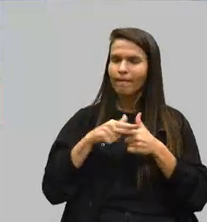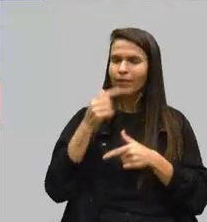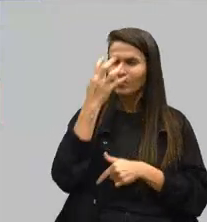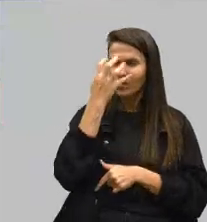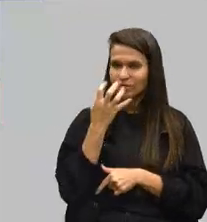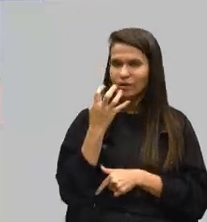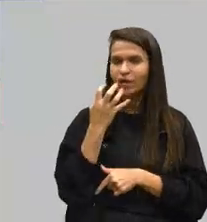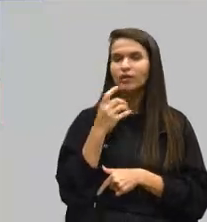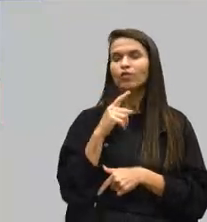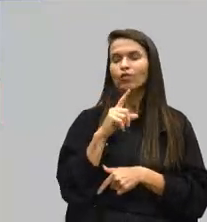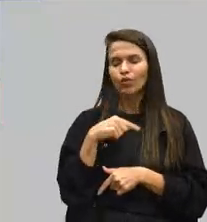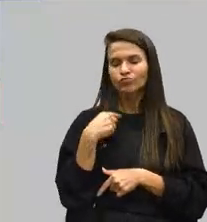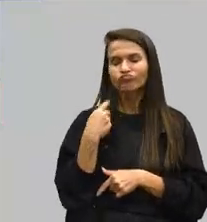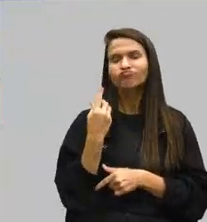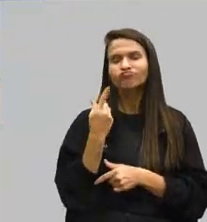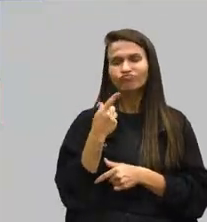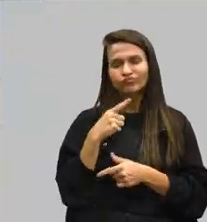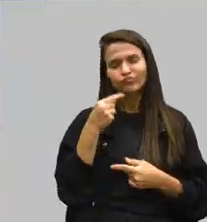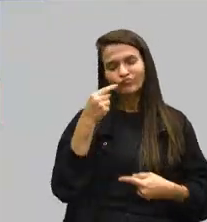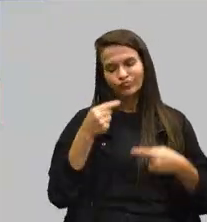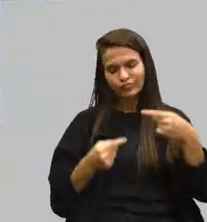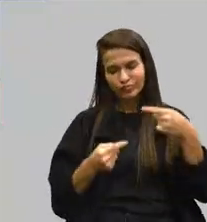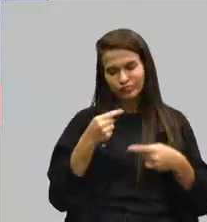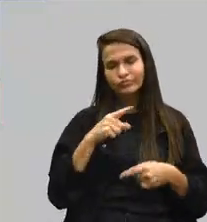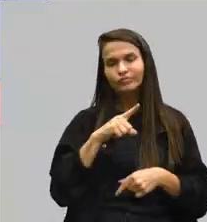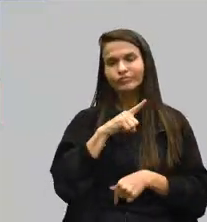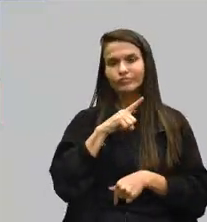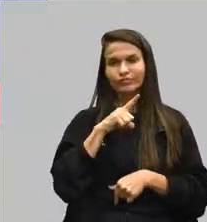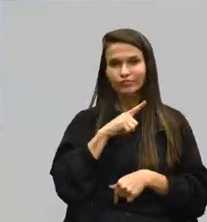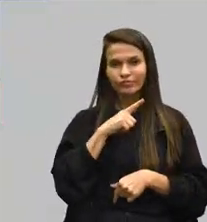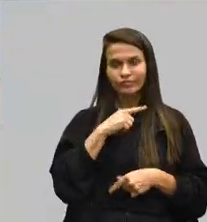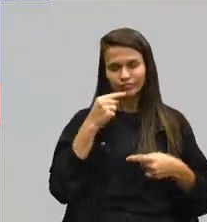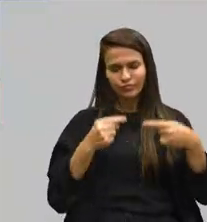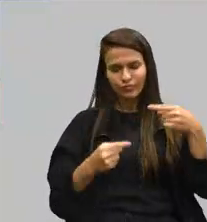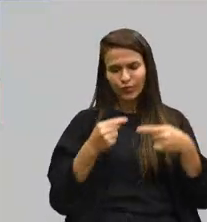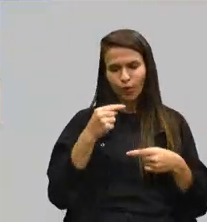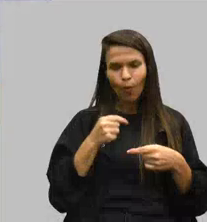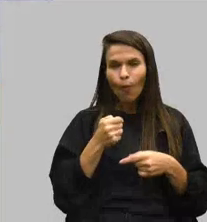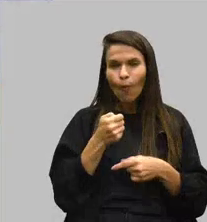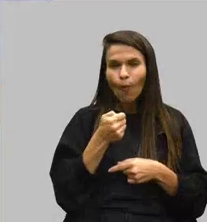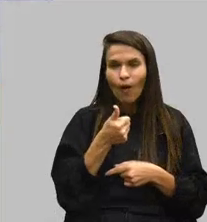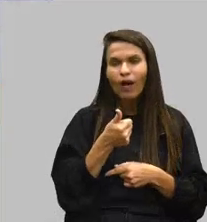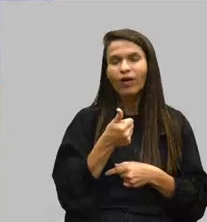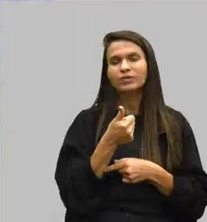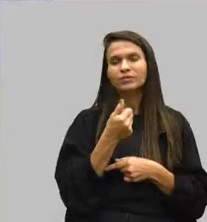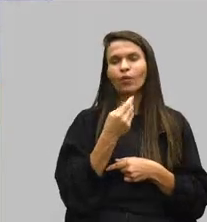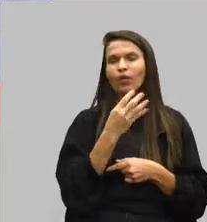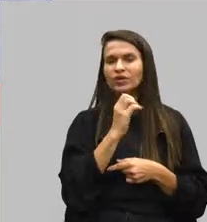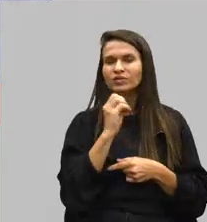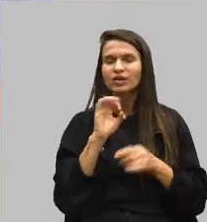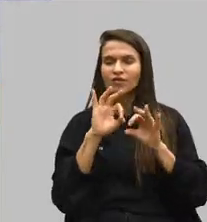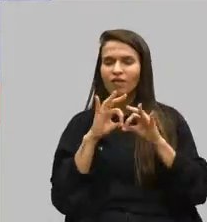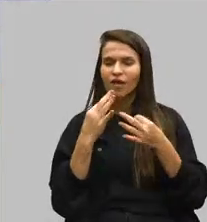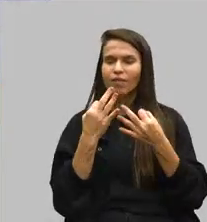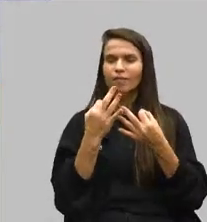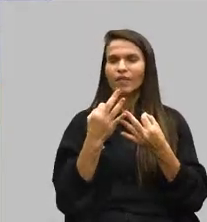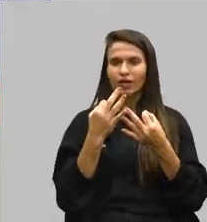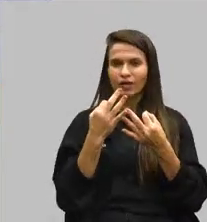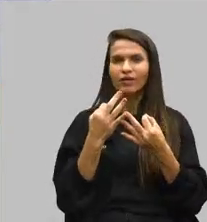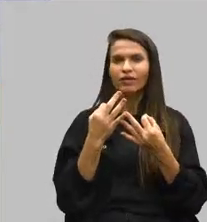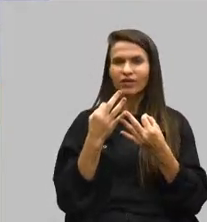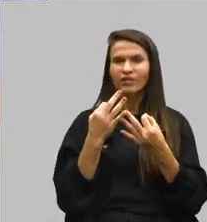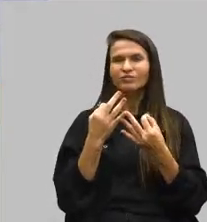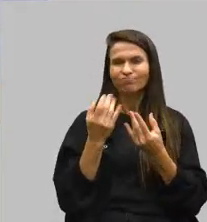e estamos ainda, fica nessa discussão, quase 400 famílias de produtores rurais em situação de